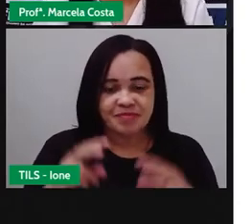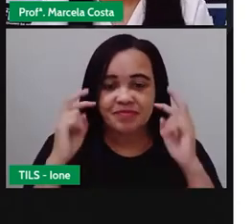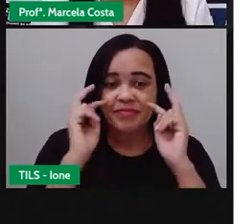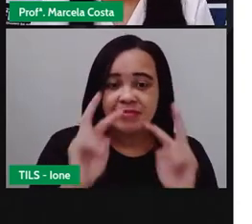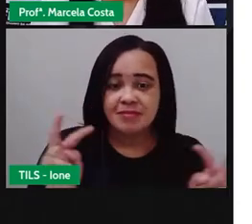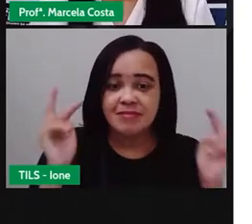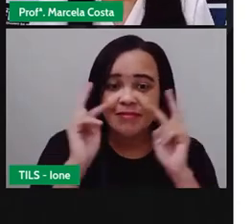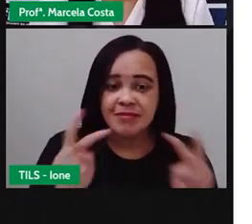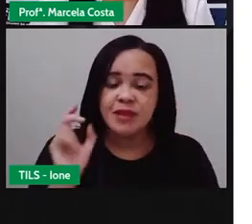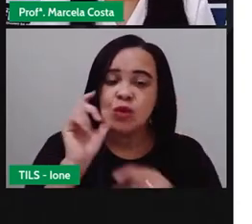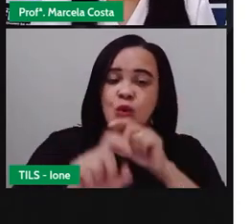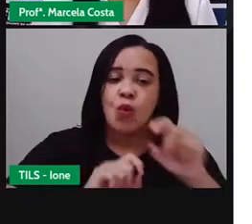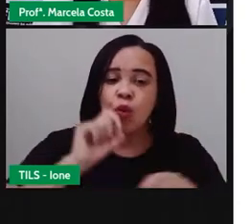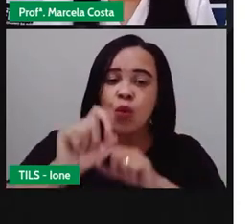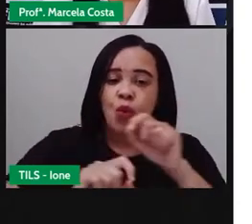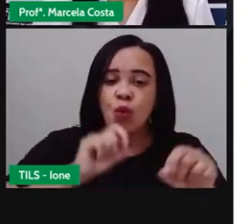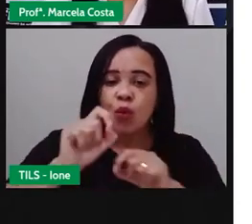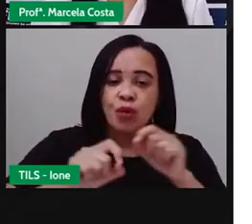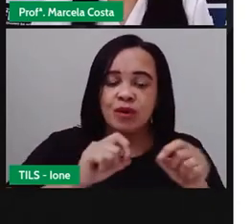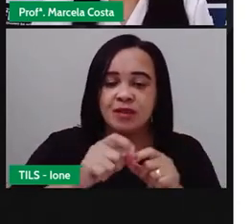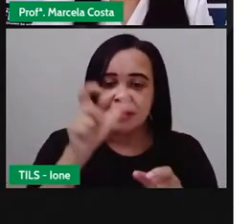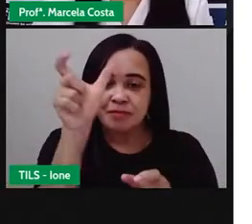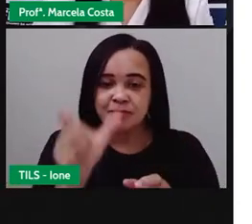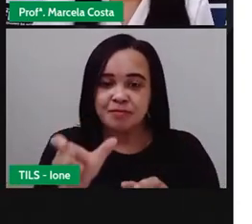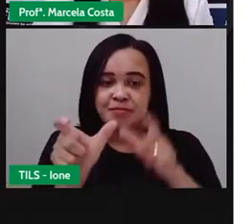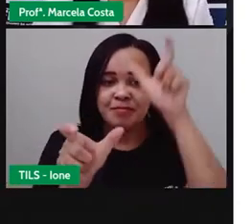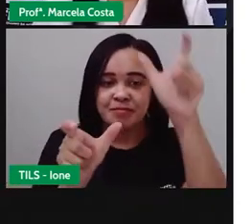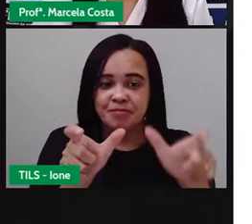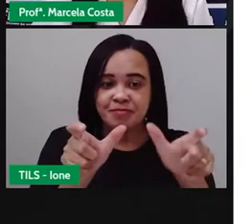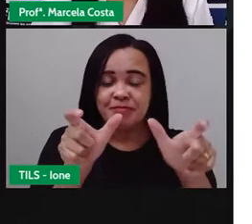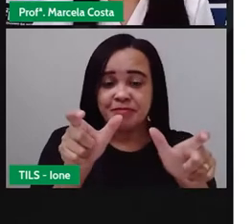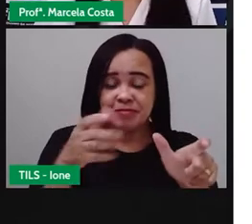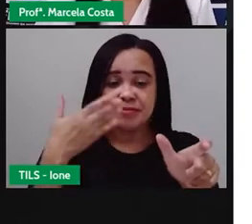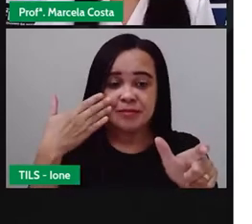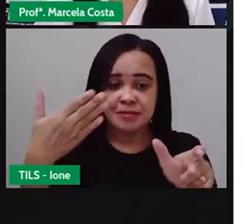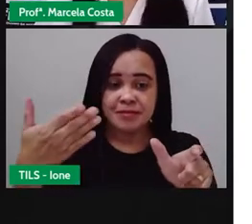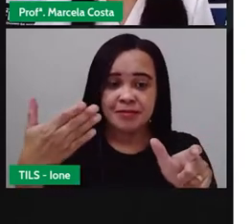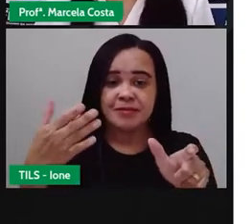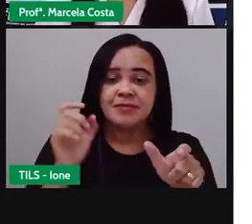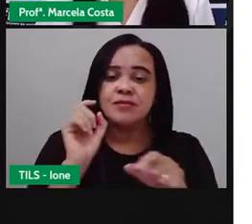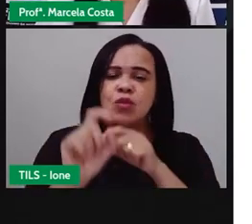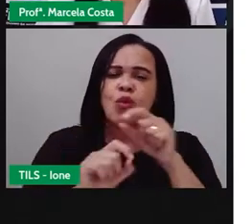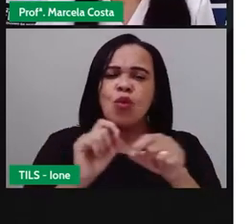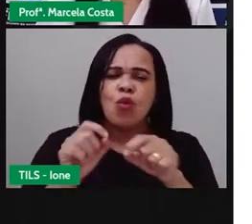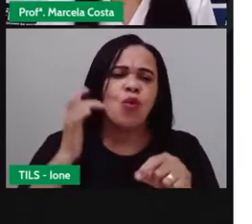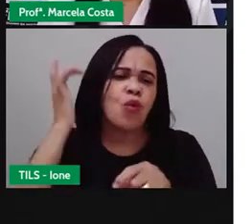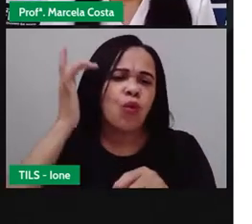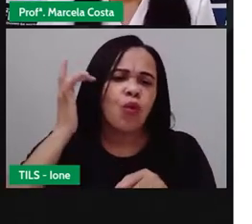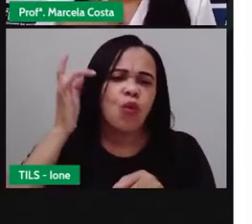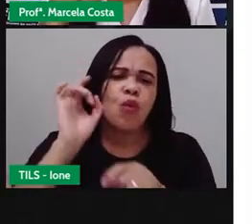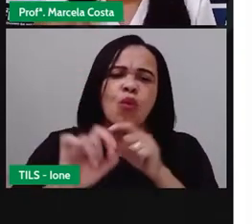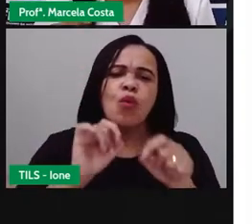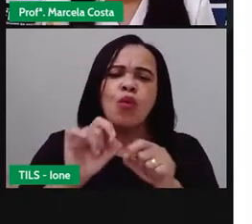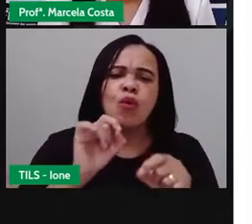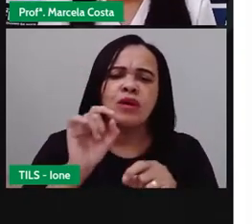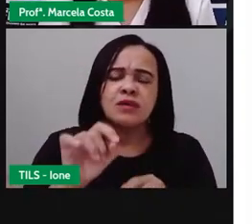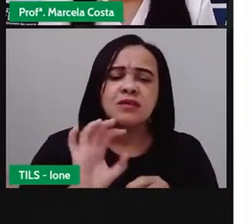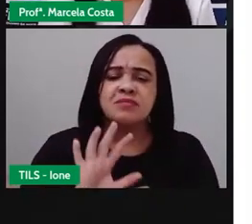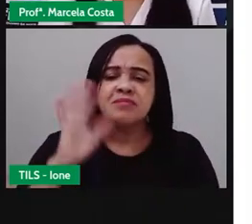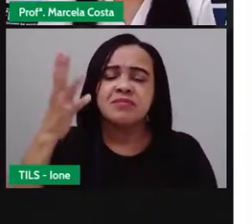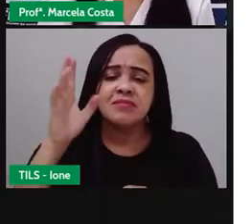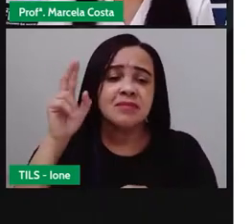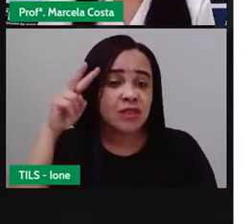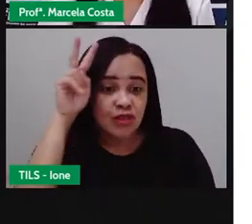Observando aí esses personagens que aparecem na capa, o que você acha que acontece